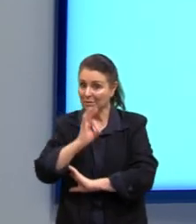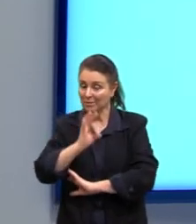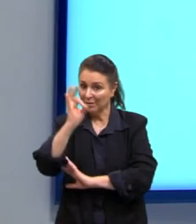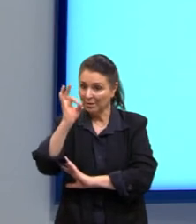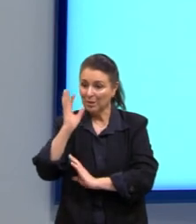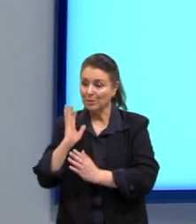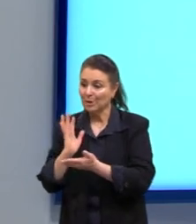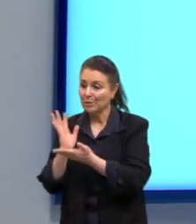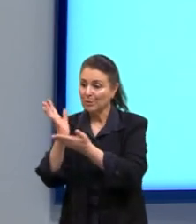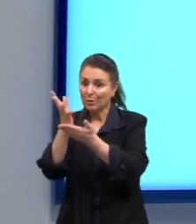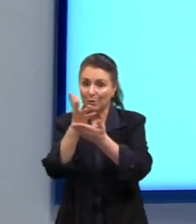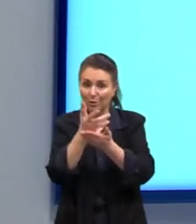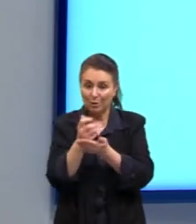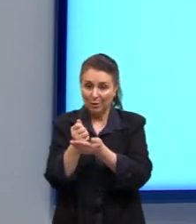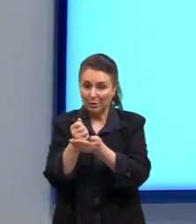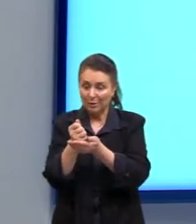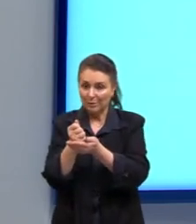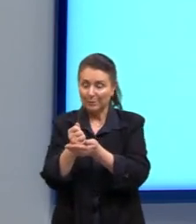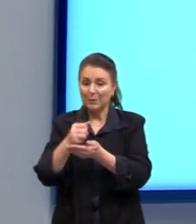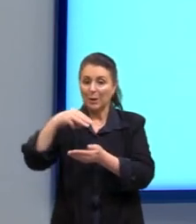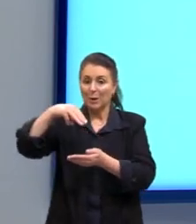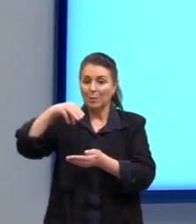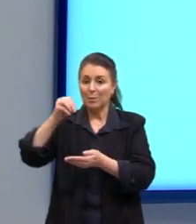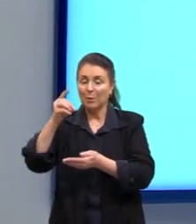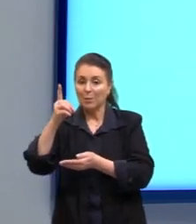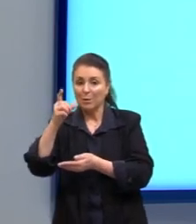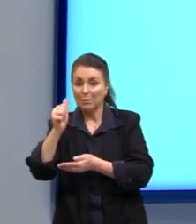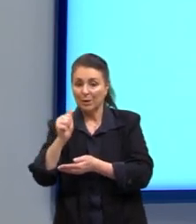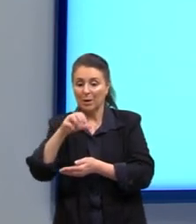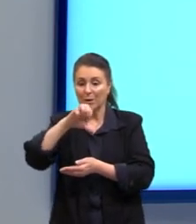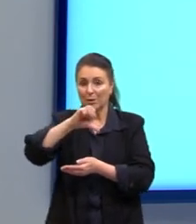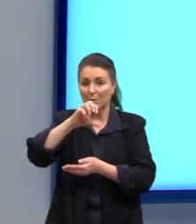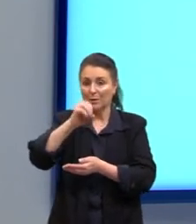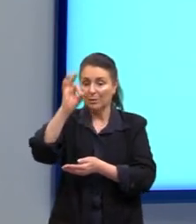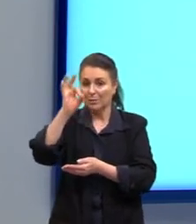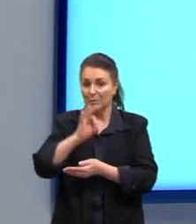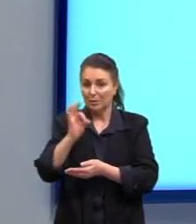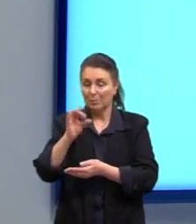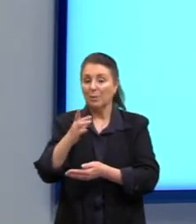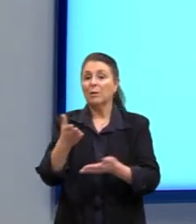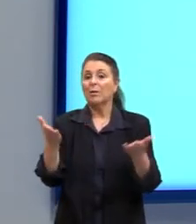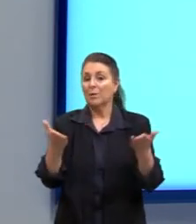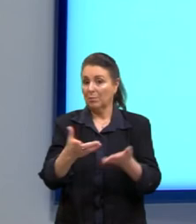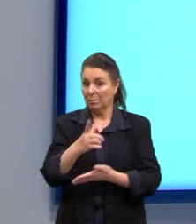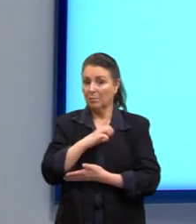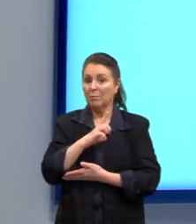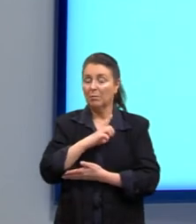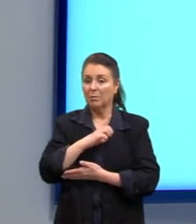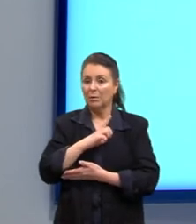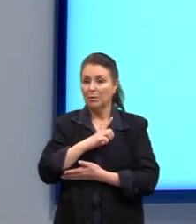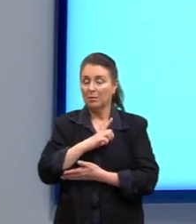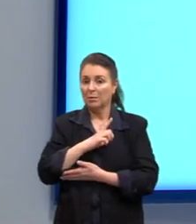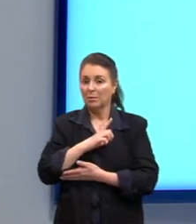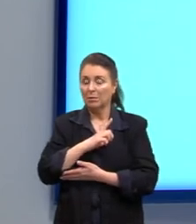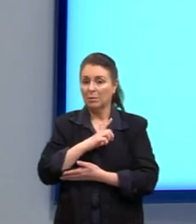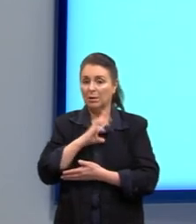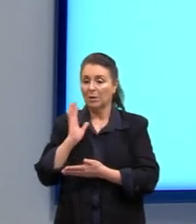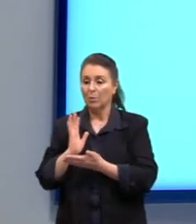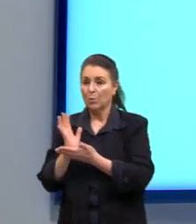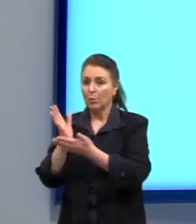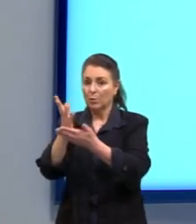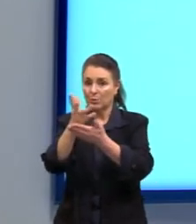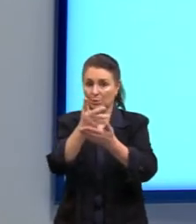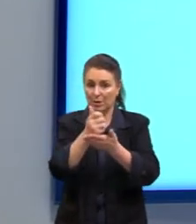coletamos, né? Então, a moda seria de 90%. E aí, nós temos todos esses dados.